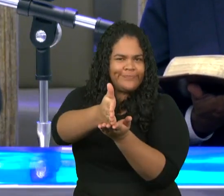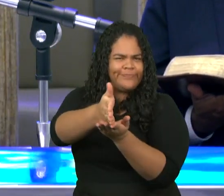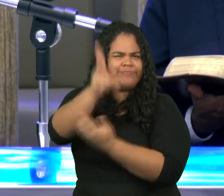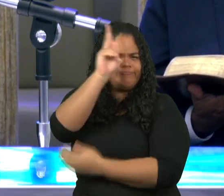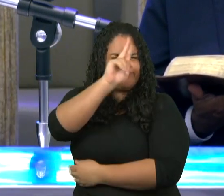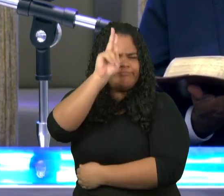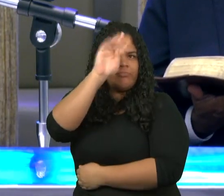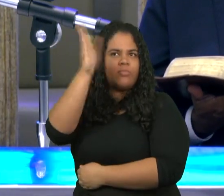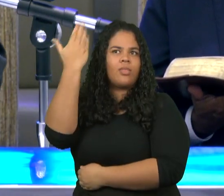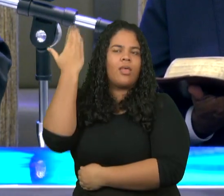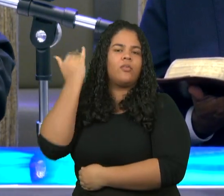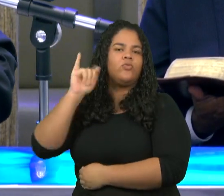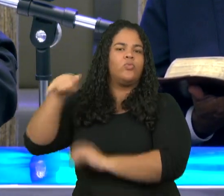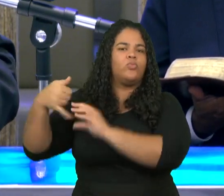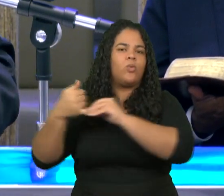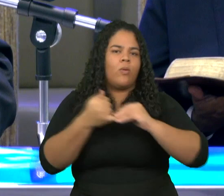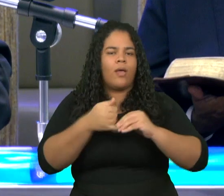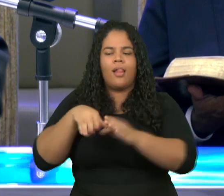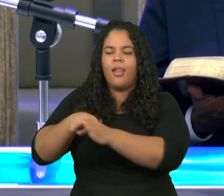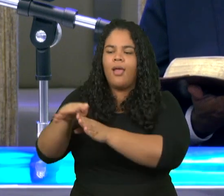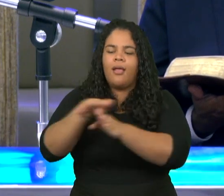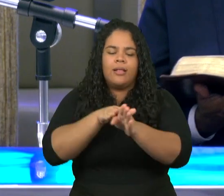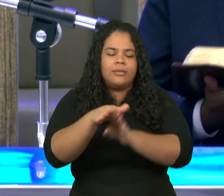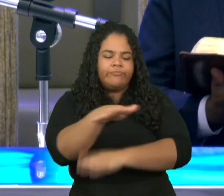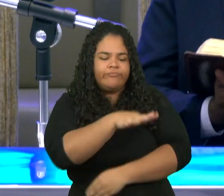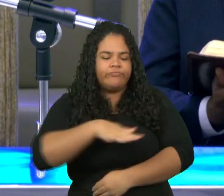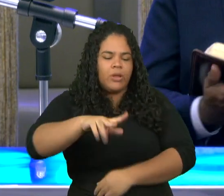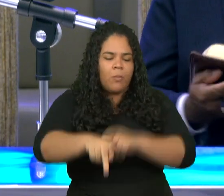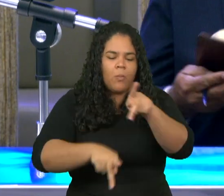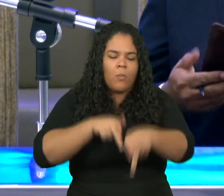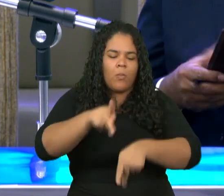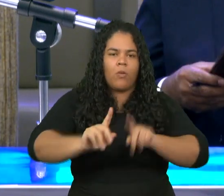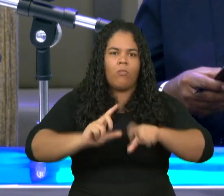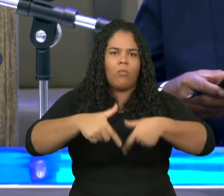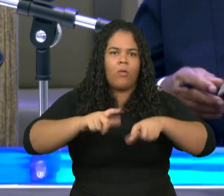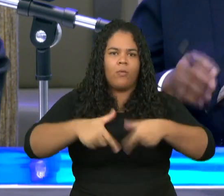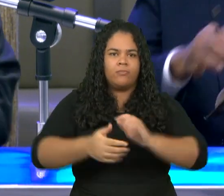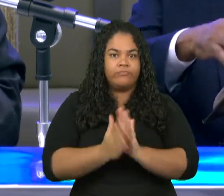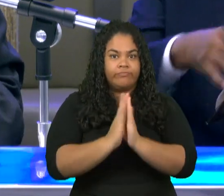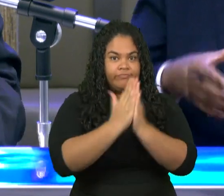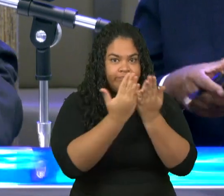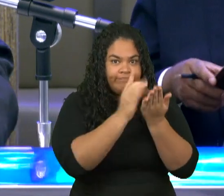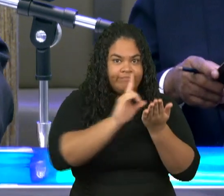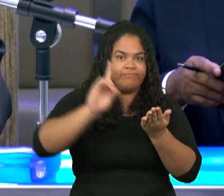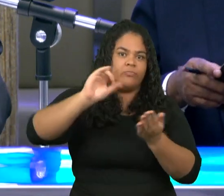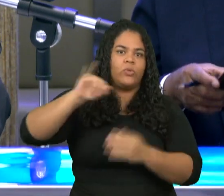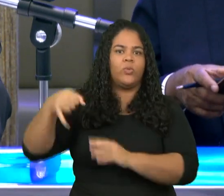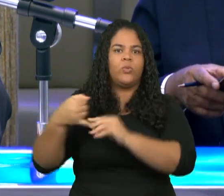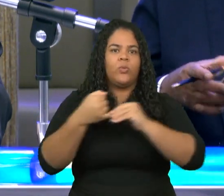exorta Israel abra sua bíblia por favor Josué capítulo 24